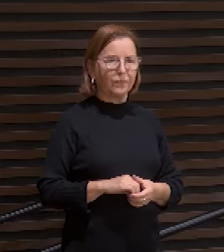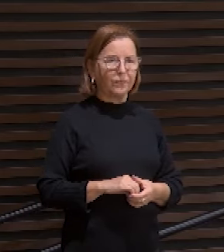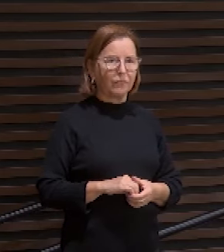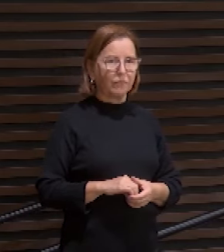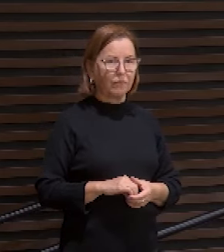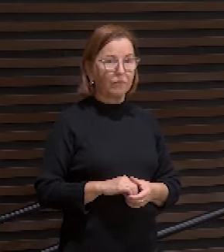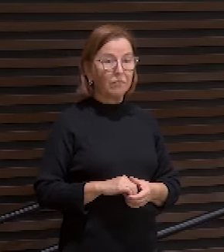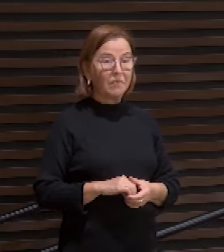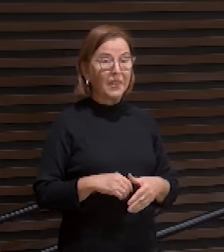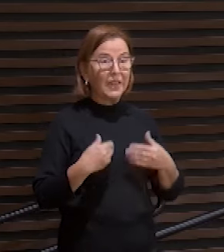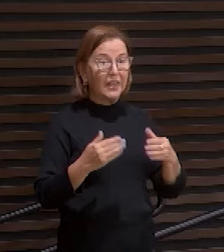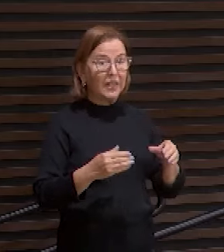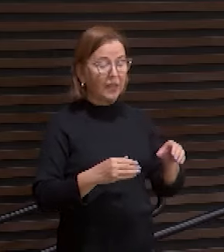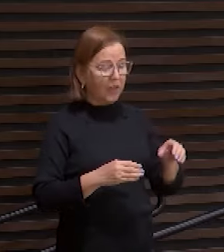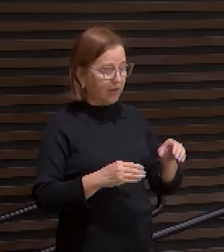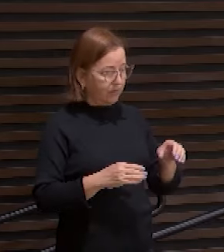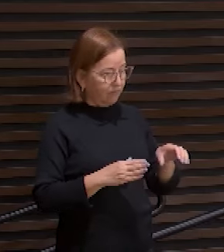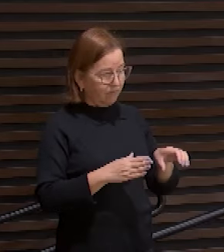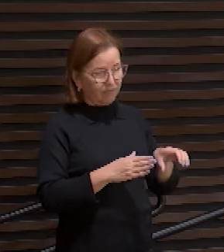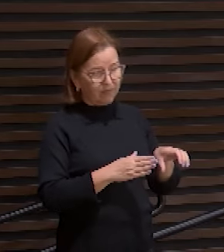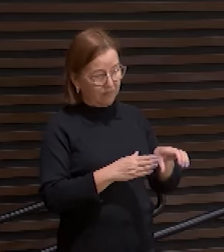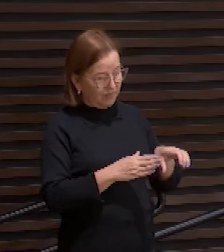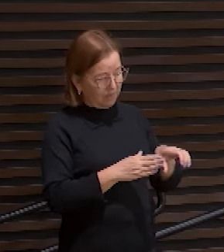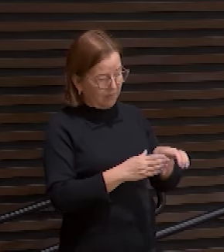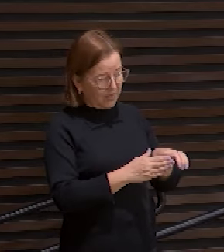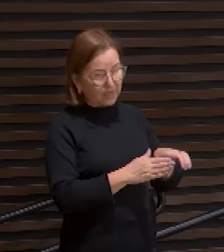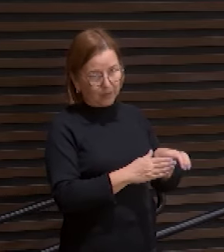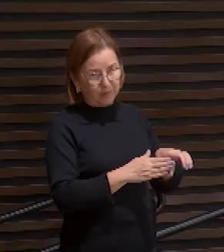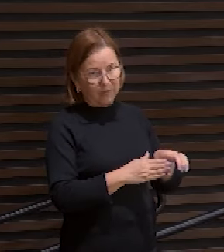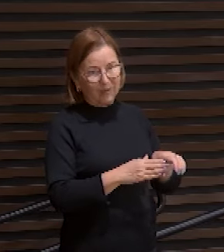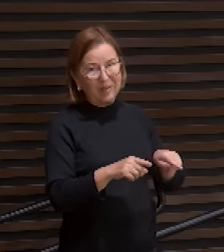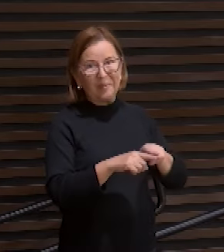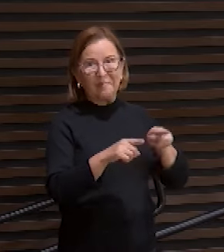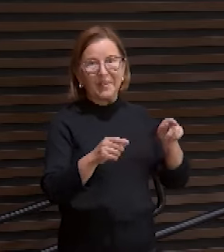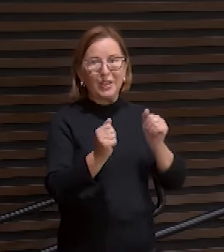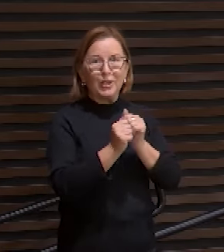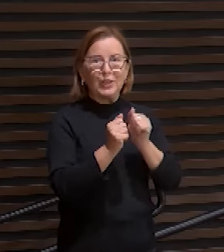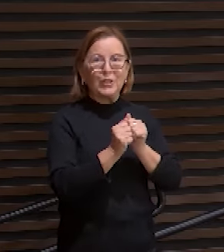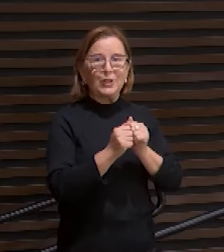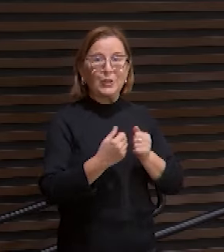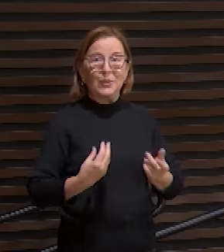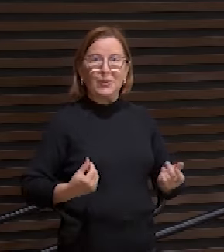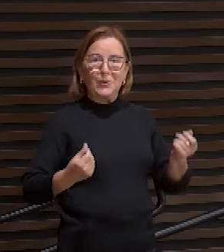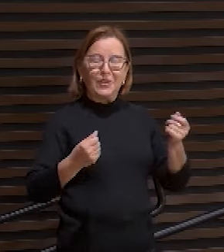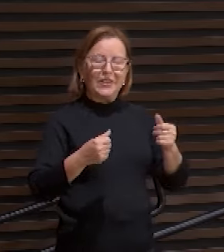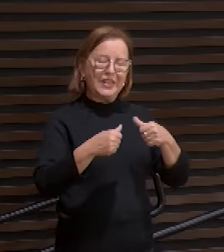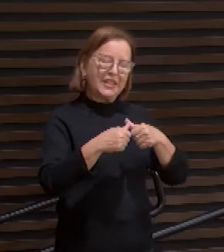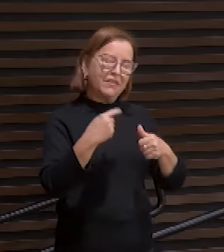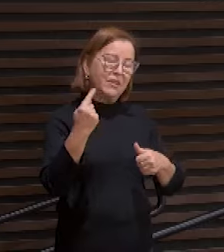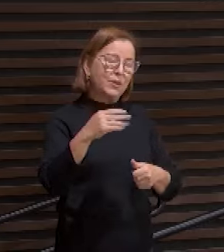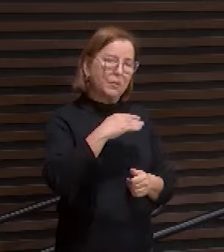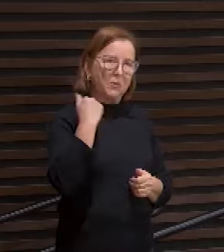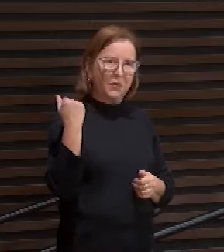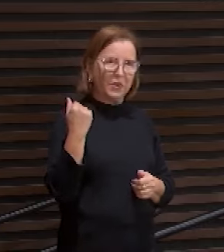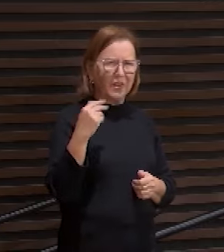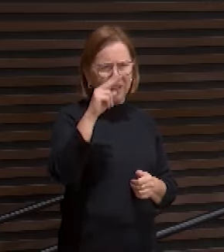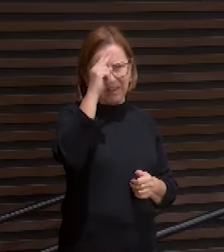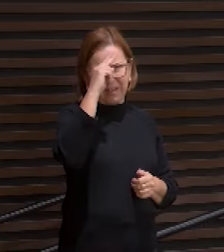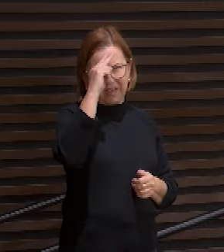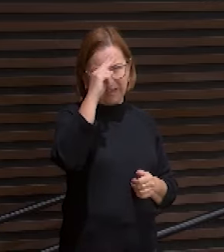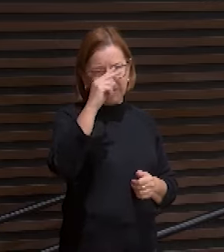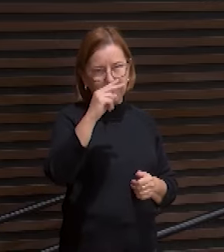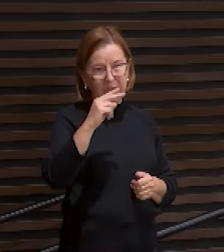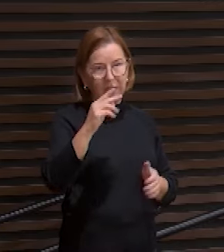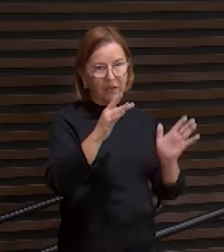designaram-lhe a sepultura com os perversos mas com o rico esteve na sua morte vocês vão se lembrar que quando Jesus estava na